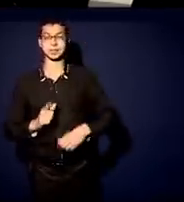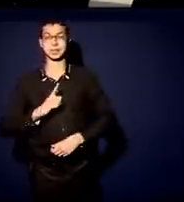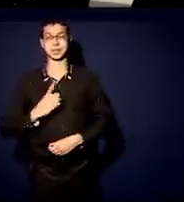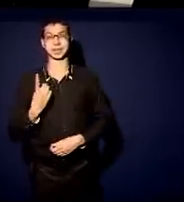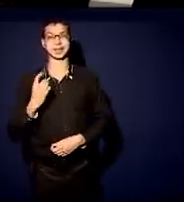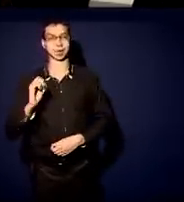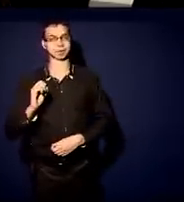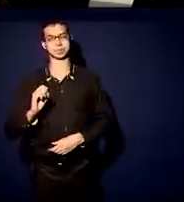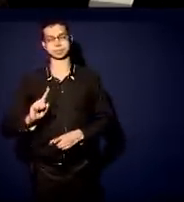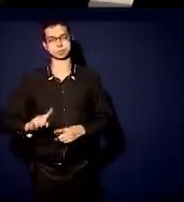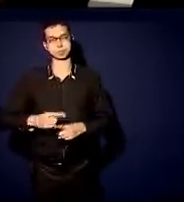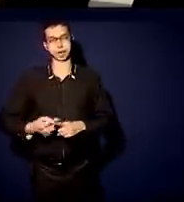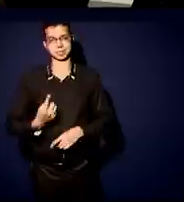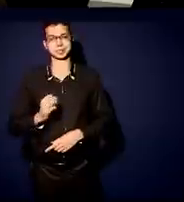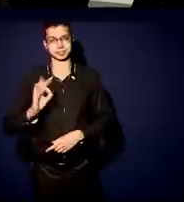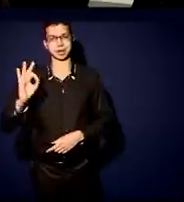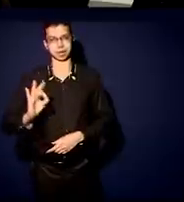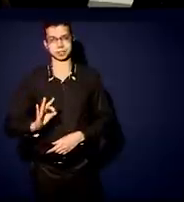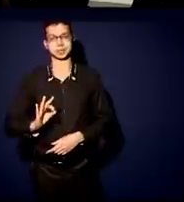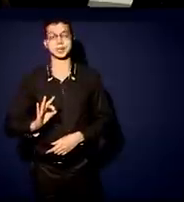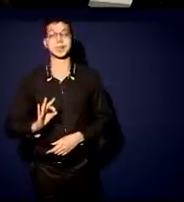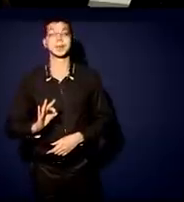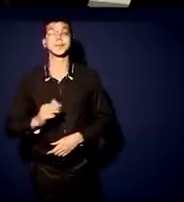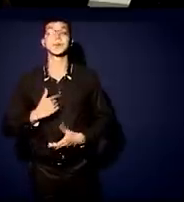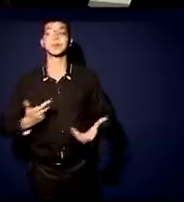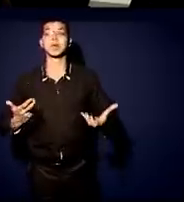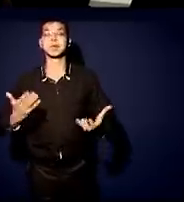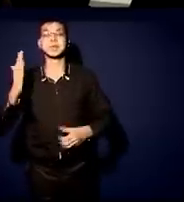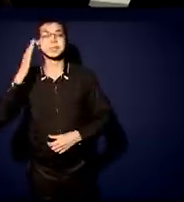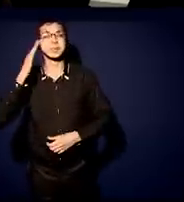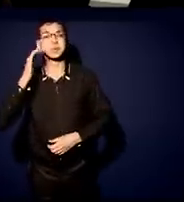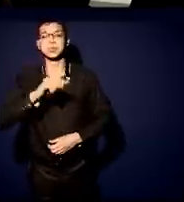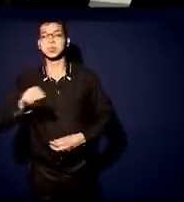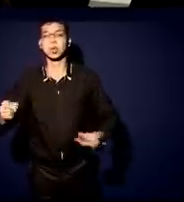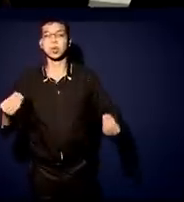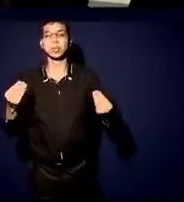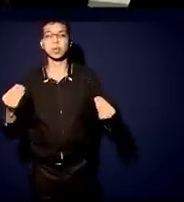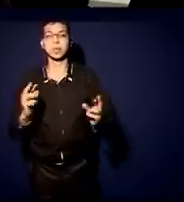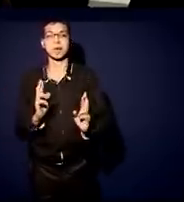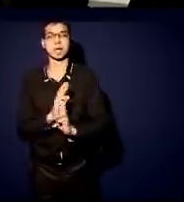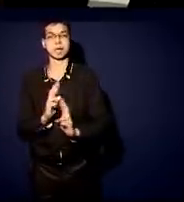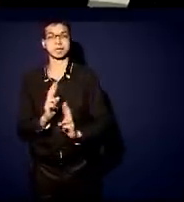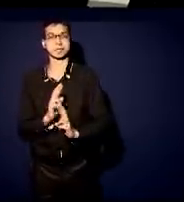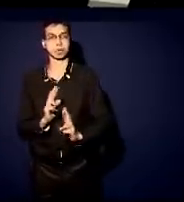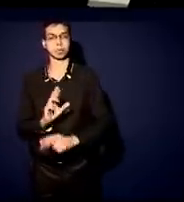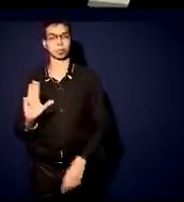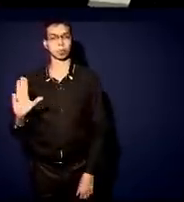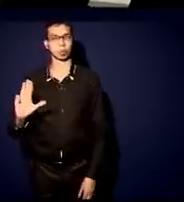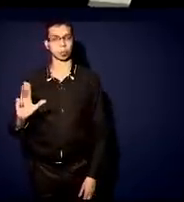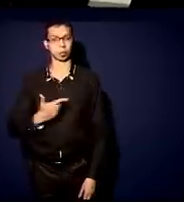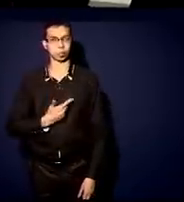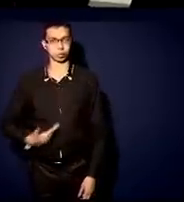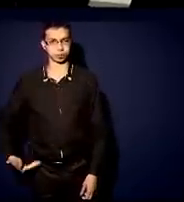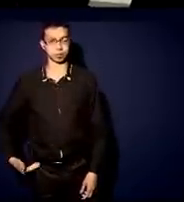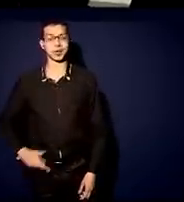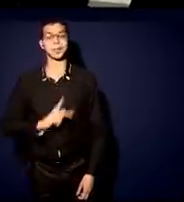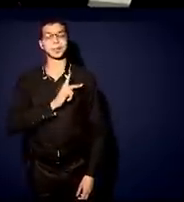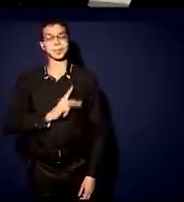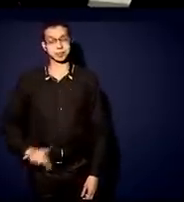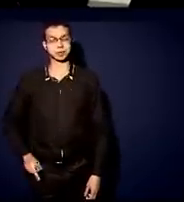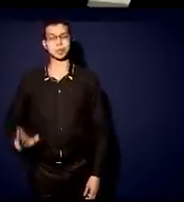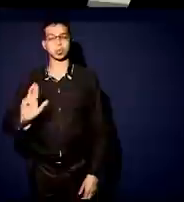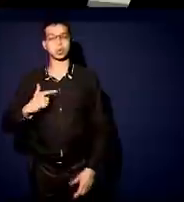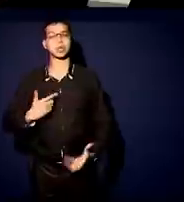pontos. Eu queria saber de vocês, é que está sendo essa relação com o governo Lula, com o próprio presidente Lula